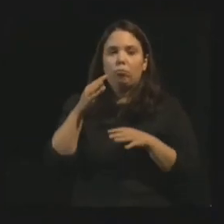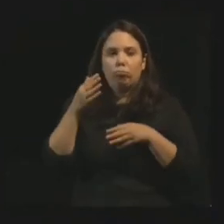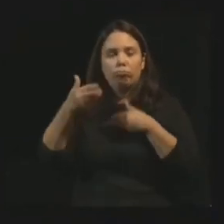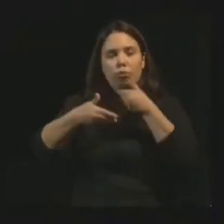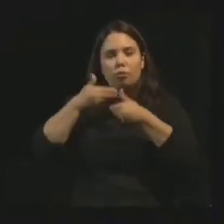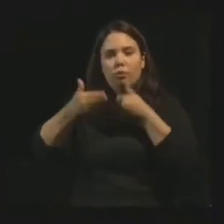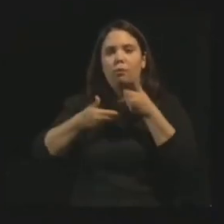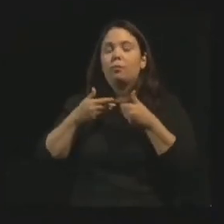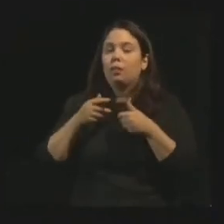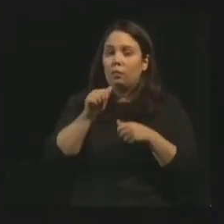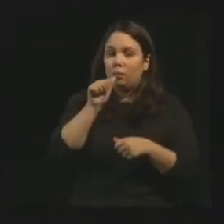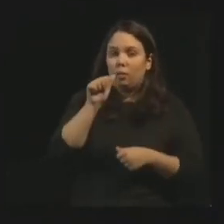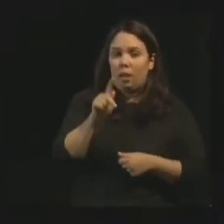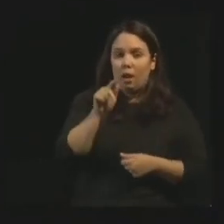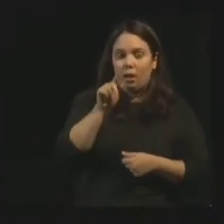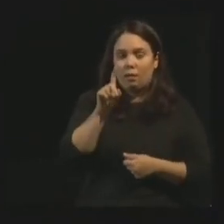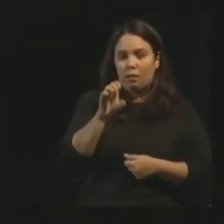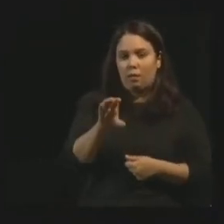Allan Kardec,